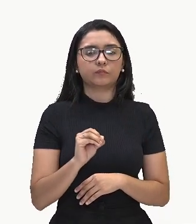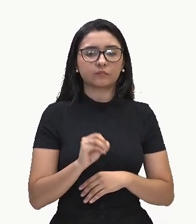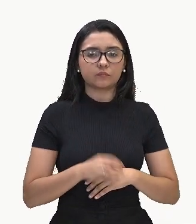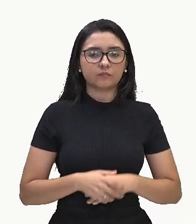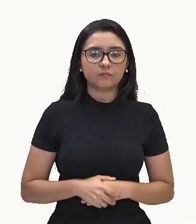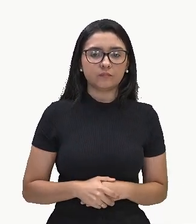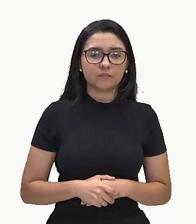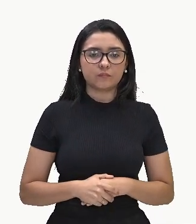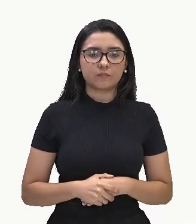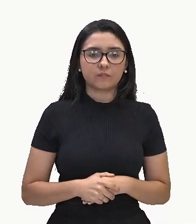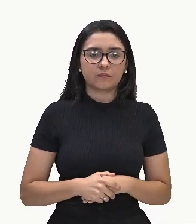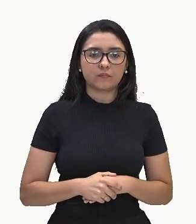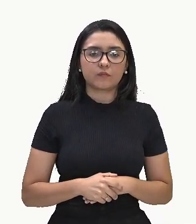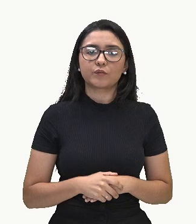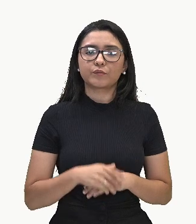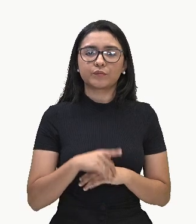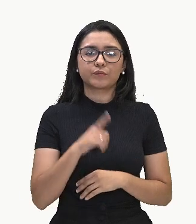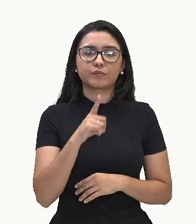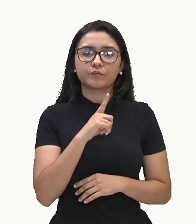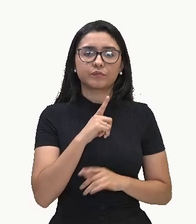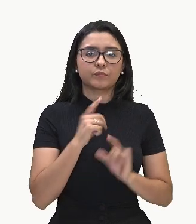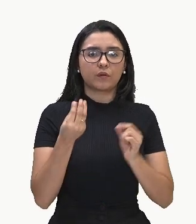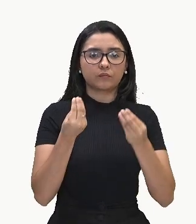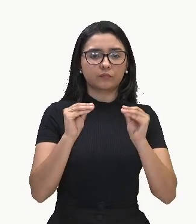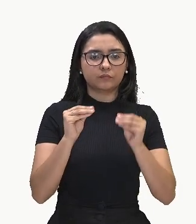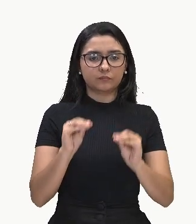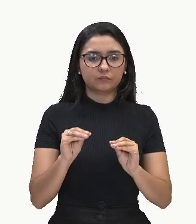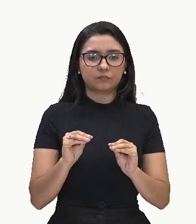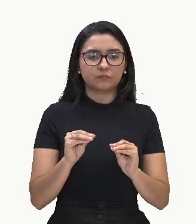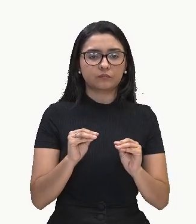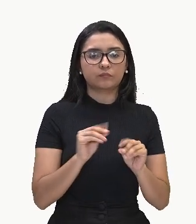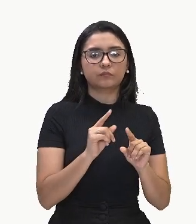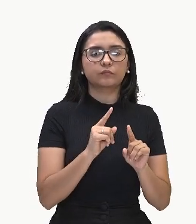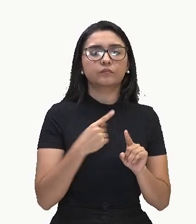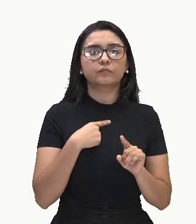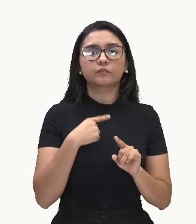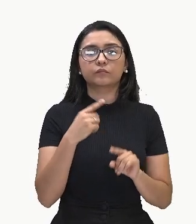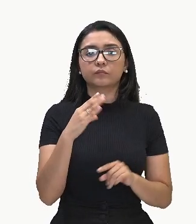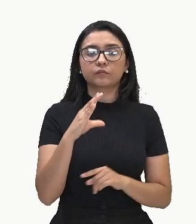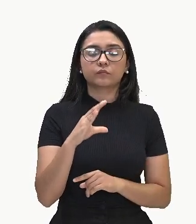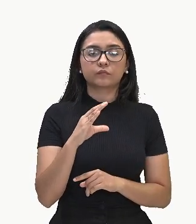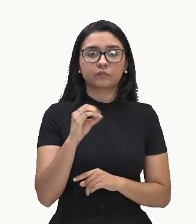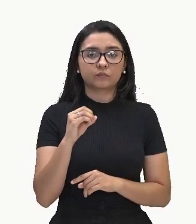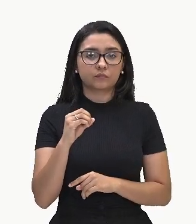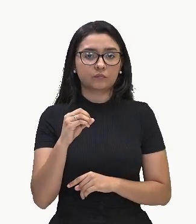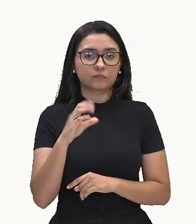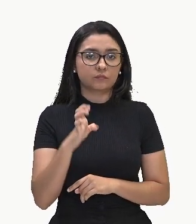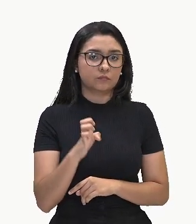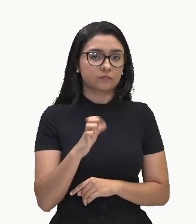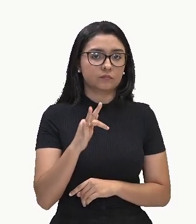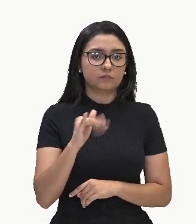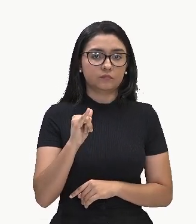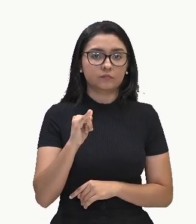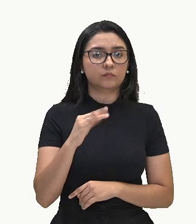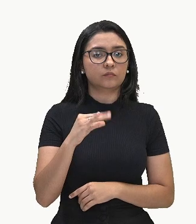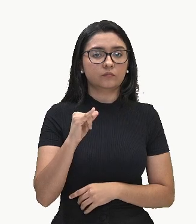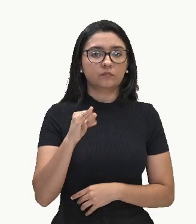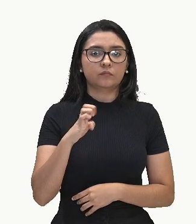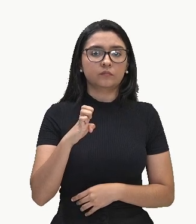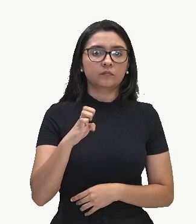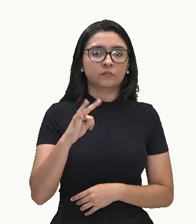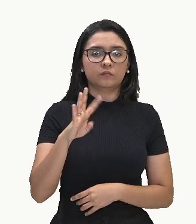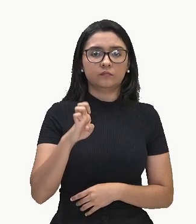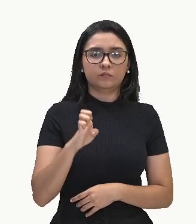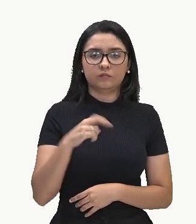completa aqui com os coeficientes nulos. Aqui, caso, eu não possuo o do X. Então, eu